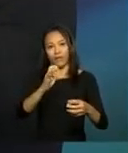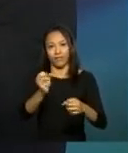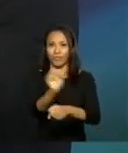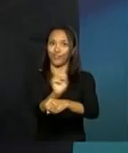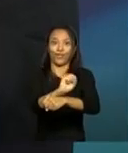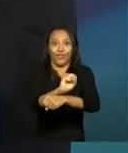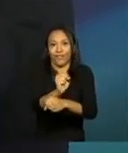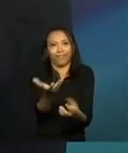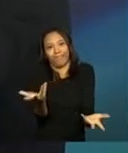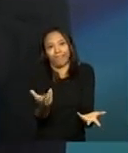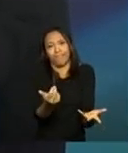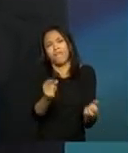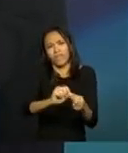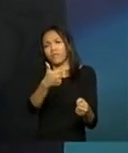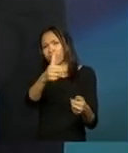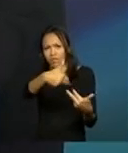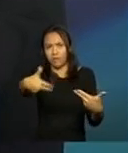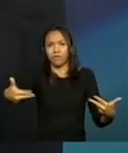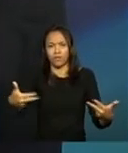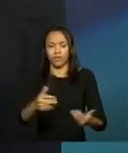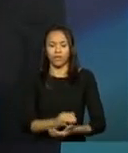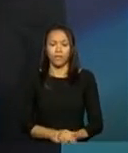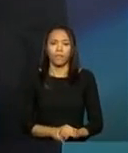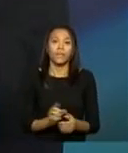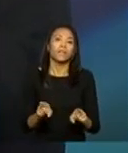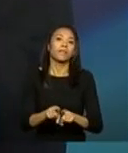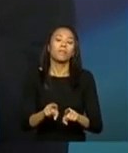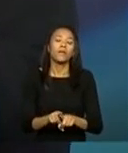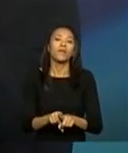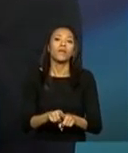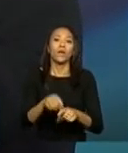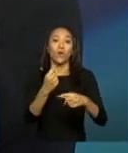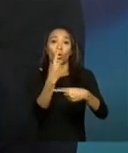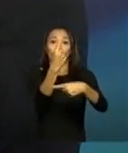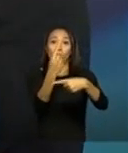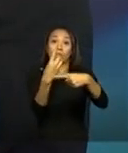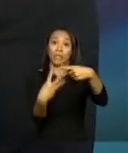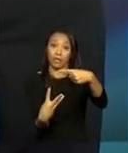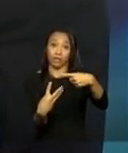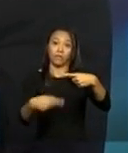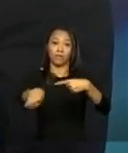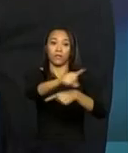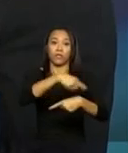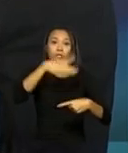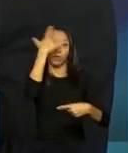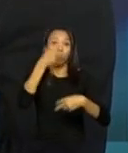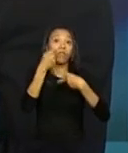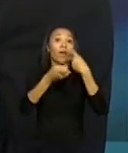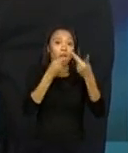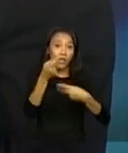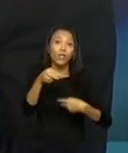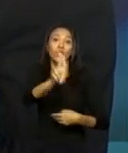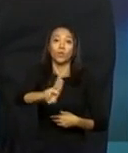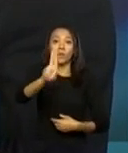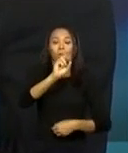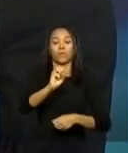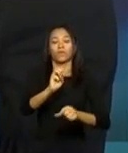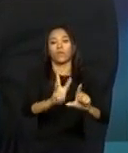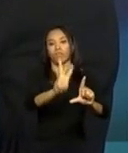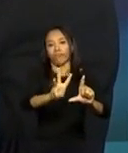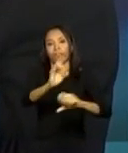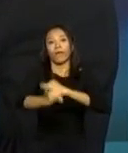fazer um monte de outras coisas. O fato de você ter um terço da população falando que não só utiliza a internet, mas utiliza